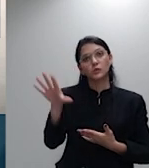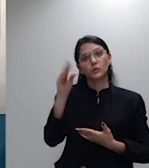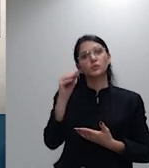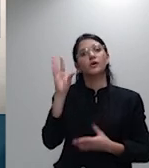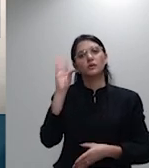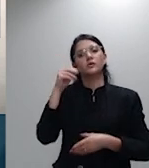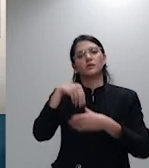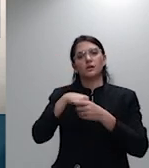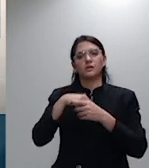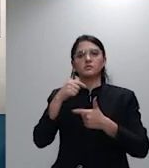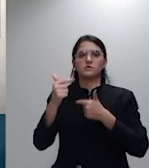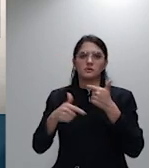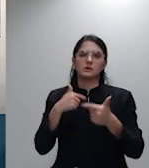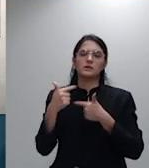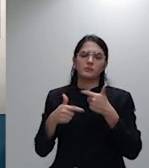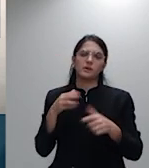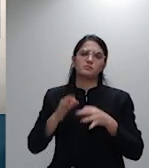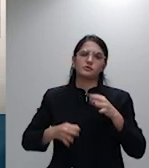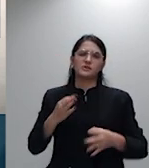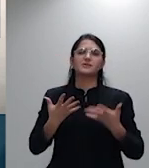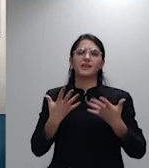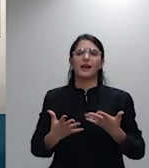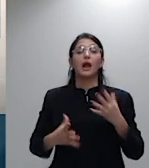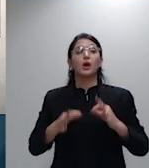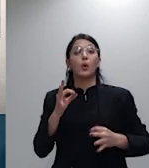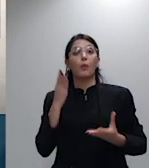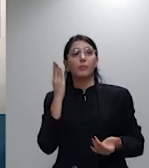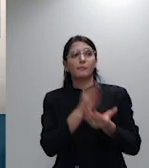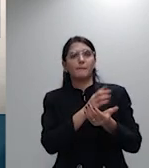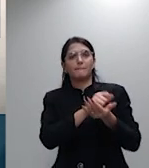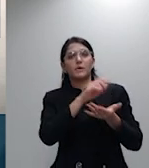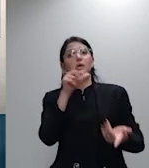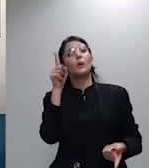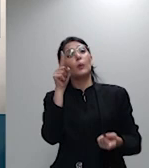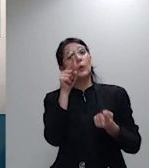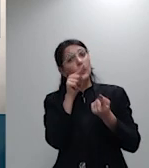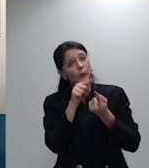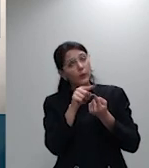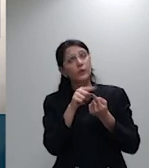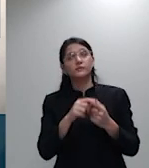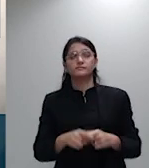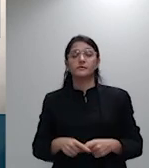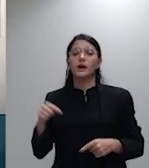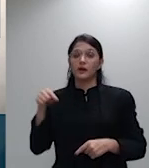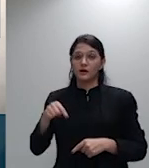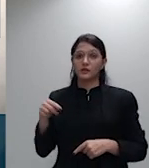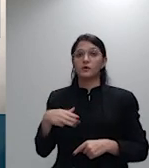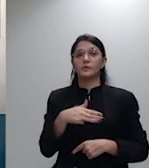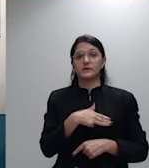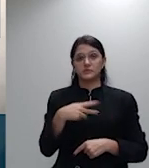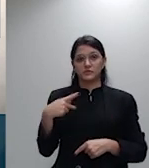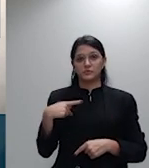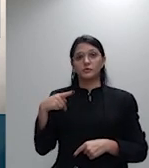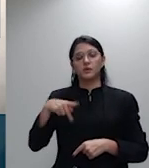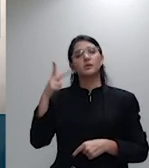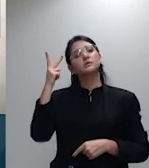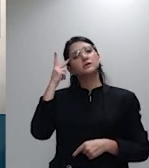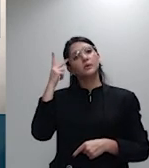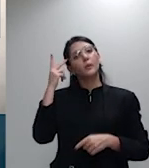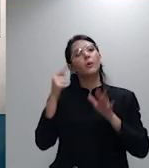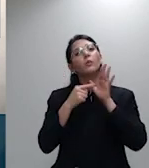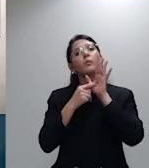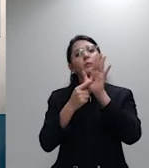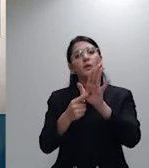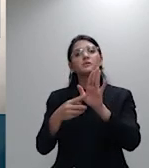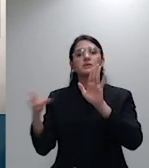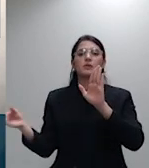justiça nessa perspectiva o Ministério Público de São Paulo propõe a esta corte a fixação das